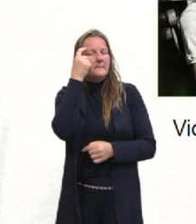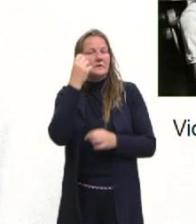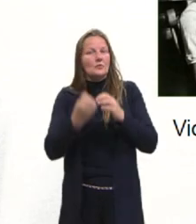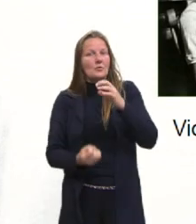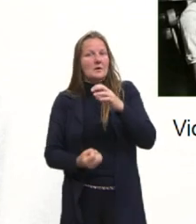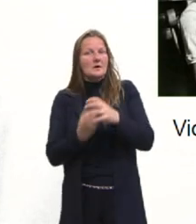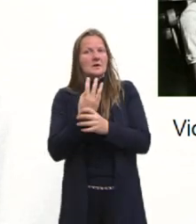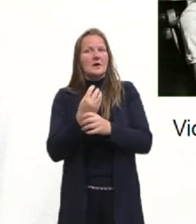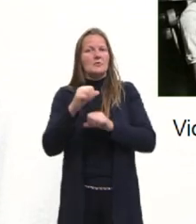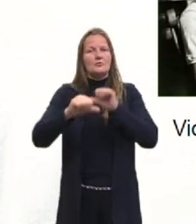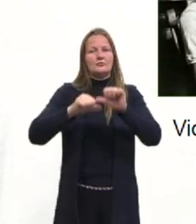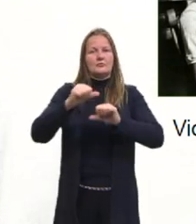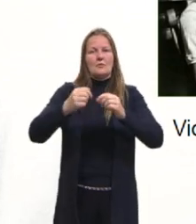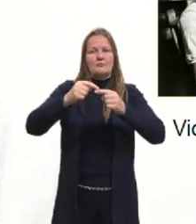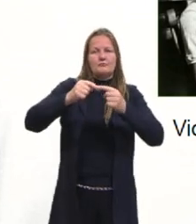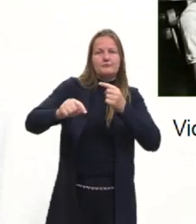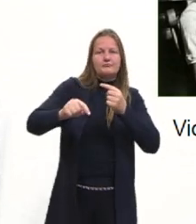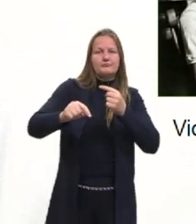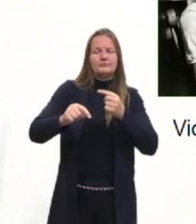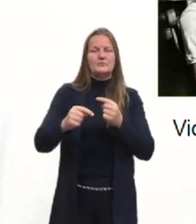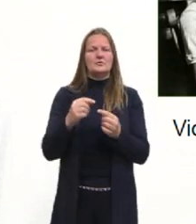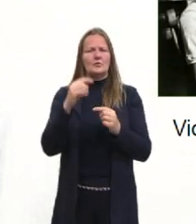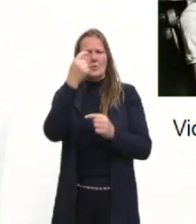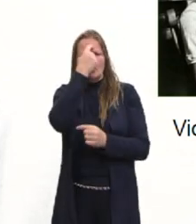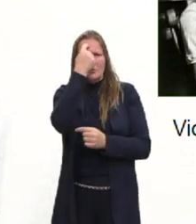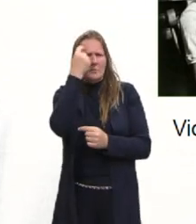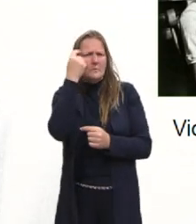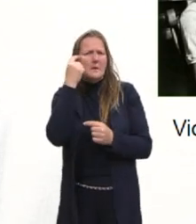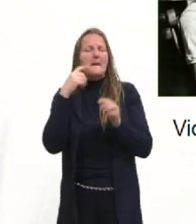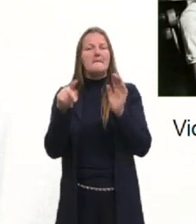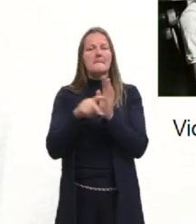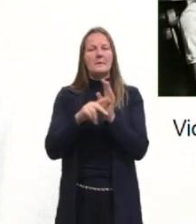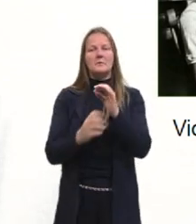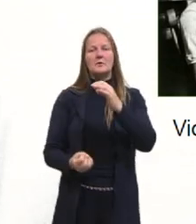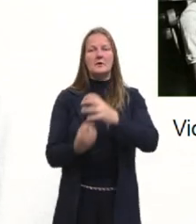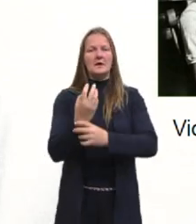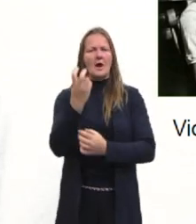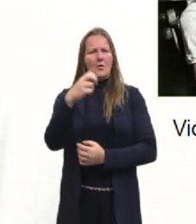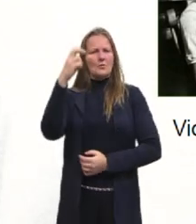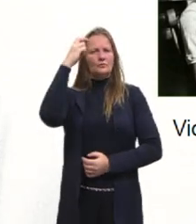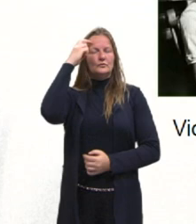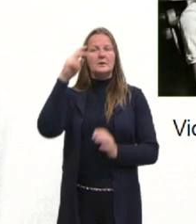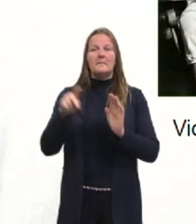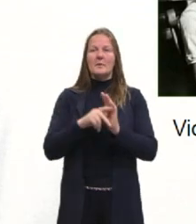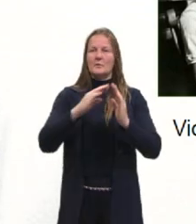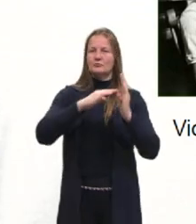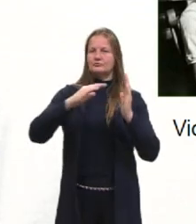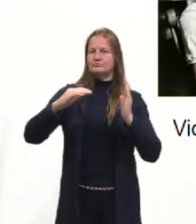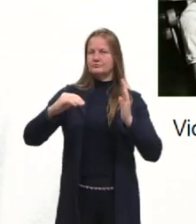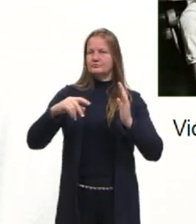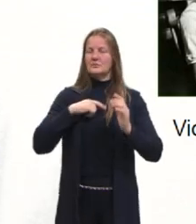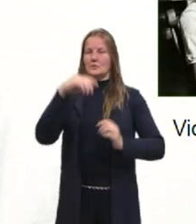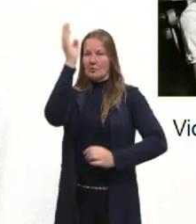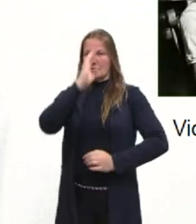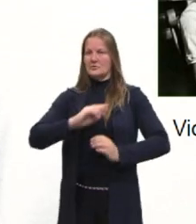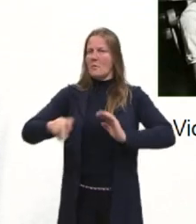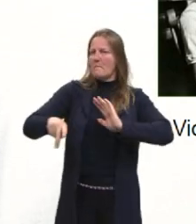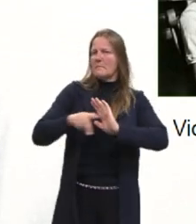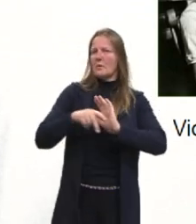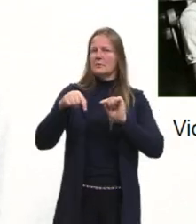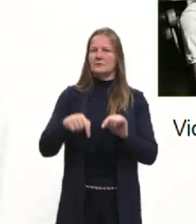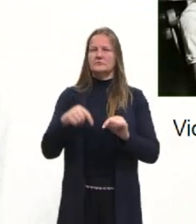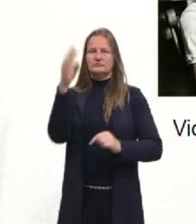precisamos romper com esse academicismo, precisamos criar uma cultura estética brasileira.